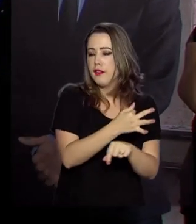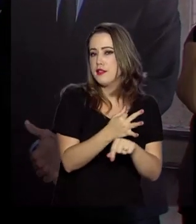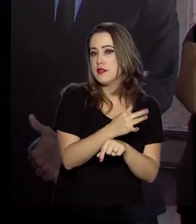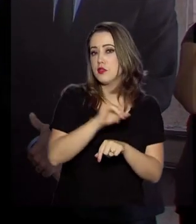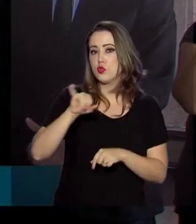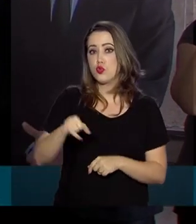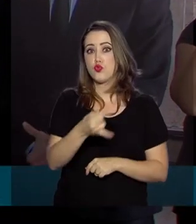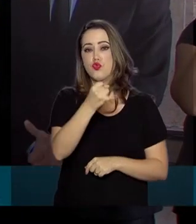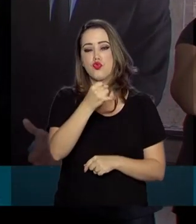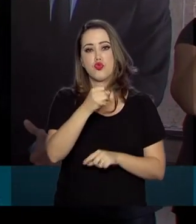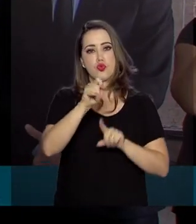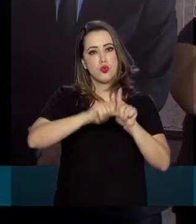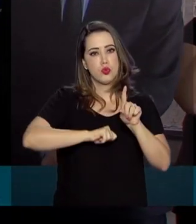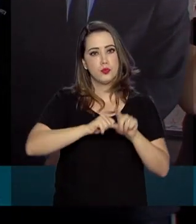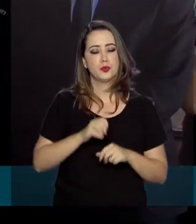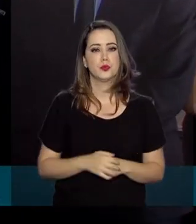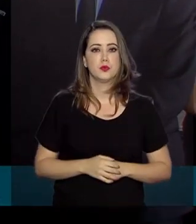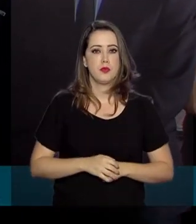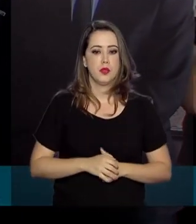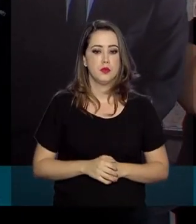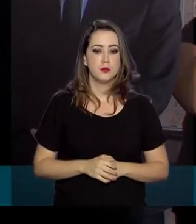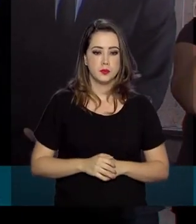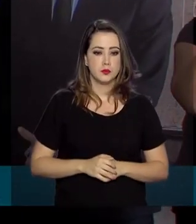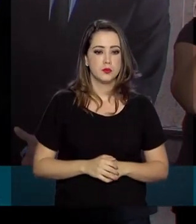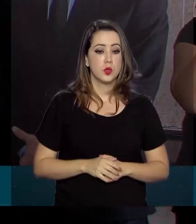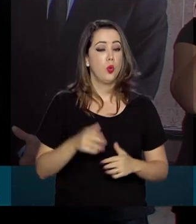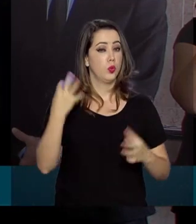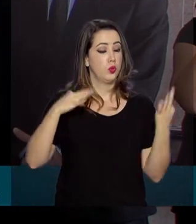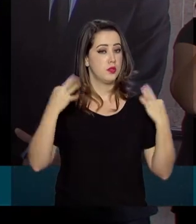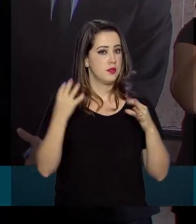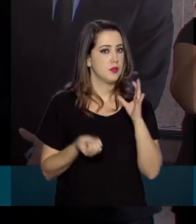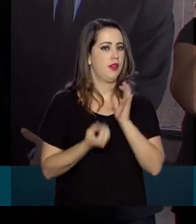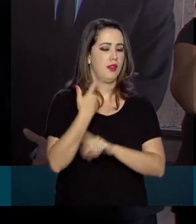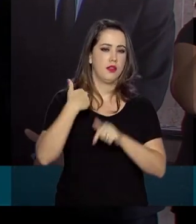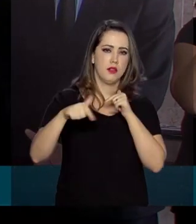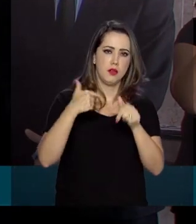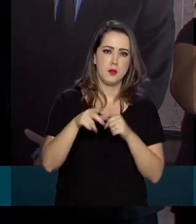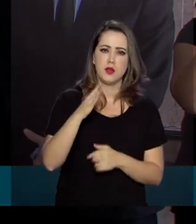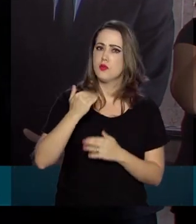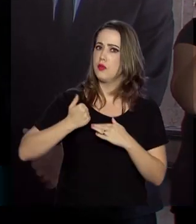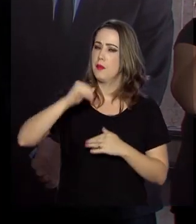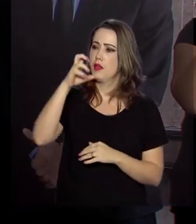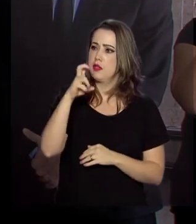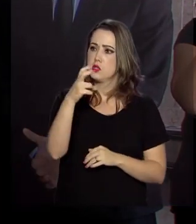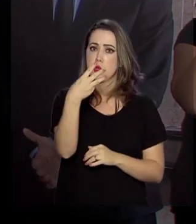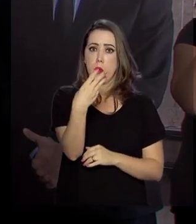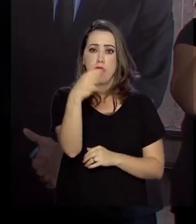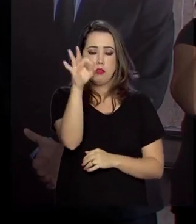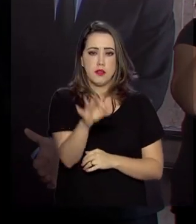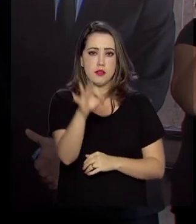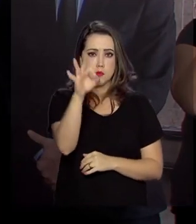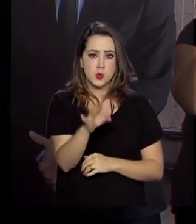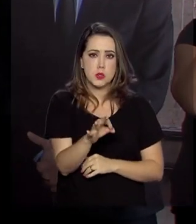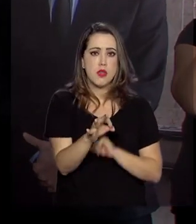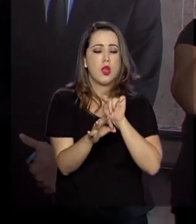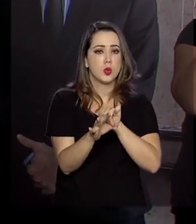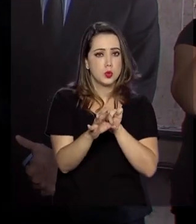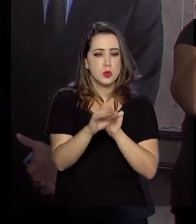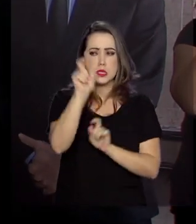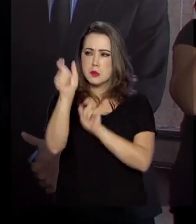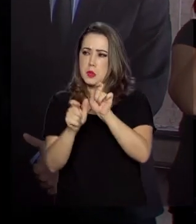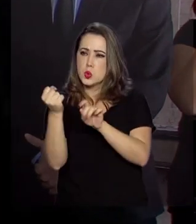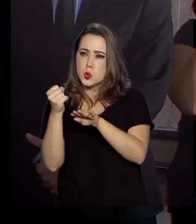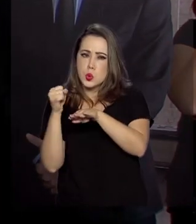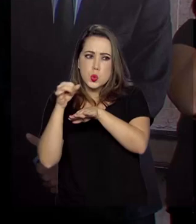O turismo gera rapidamente emprego e medidas como essa, como a do visto, já aumentou em 53% o volume